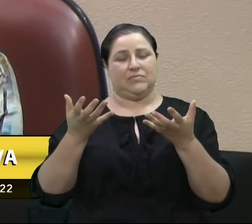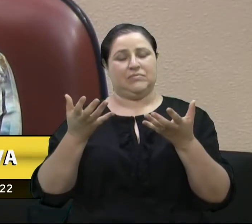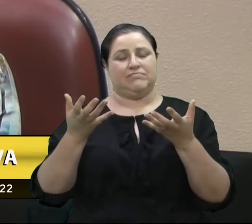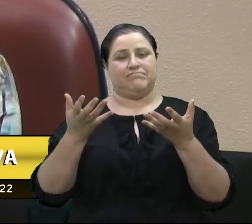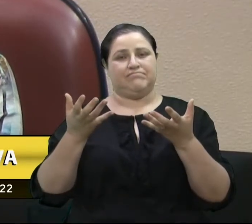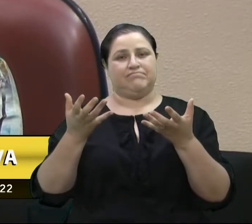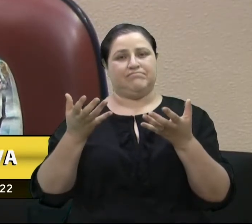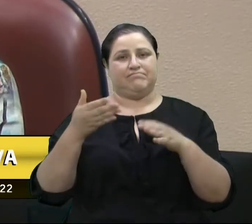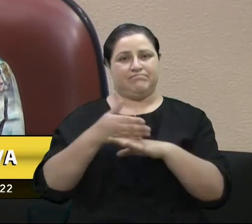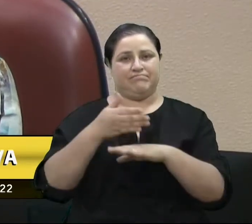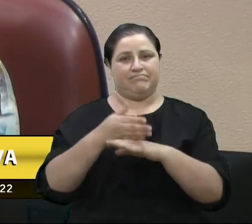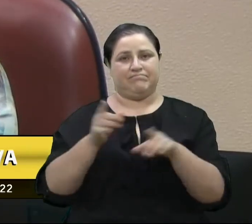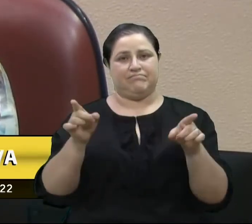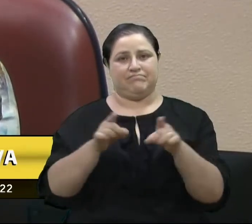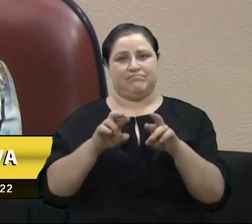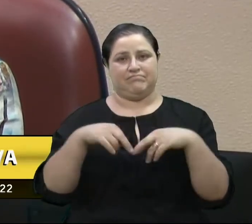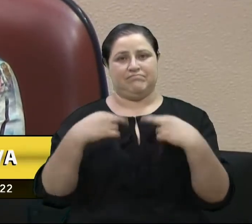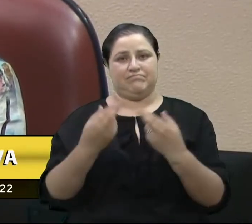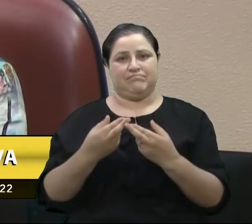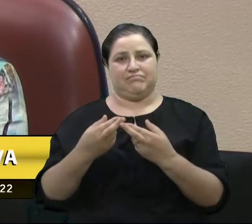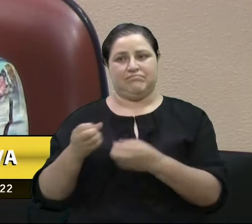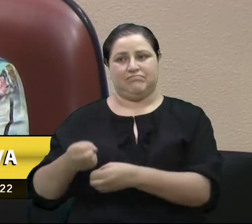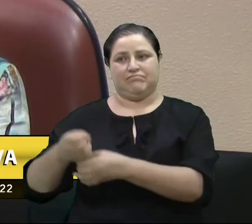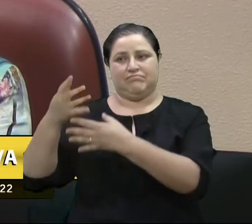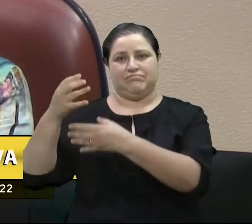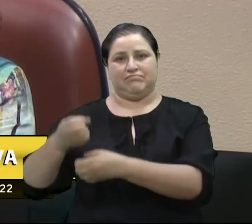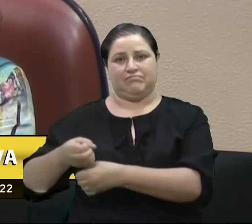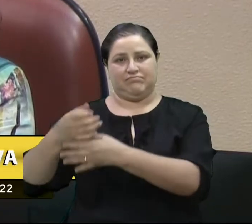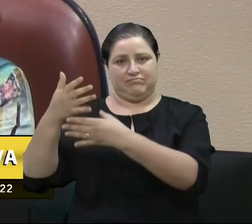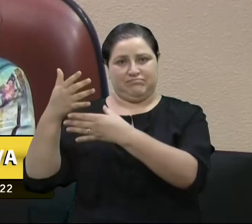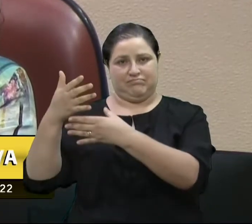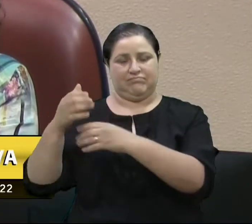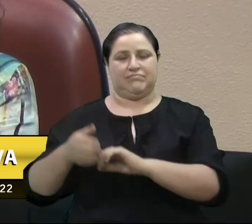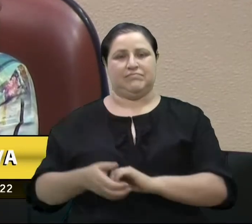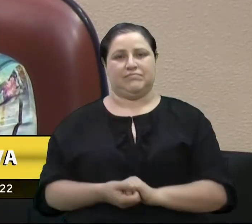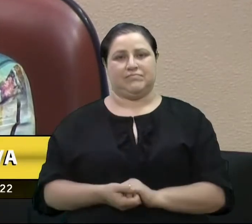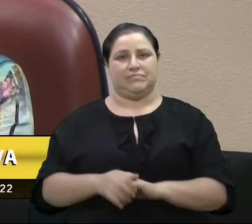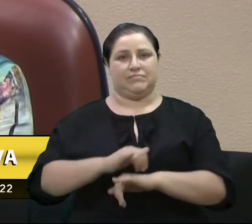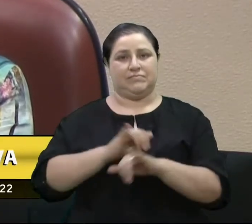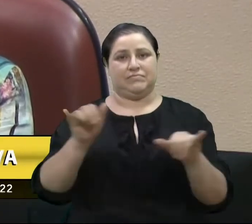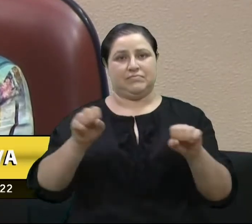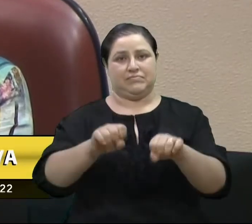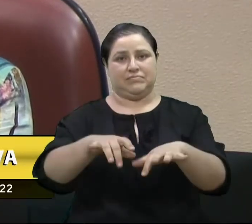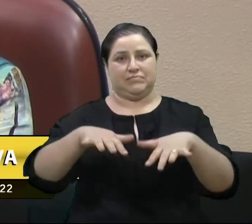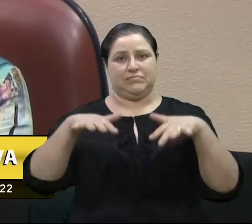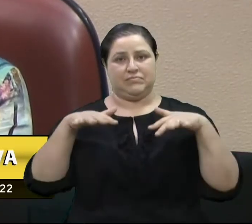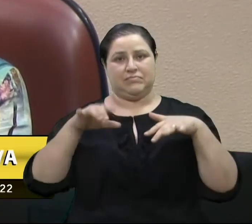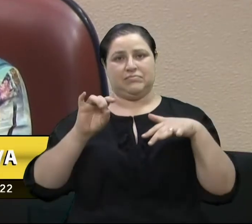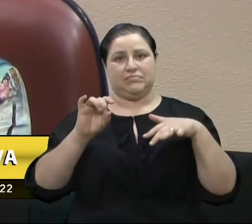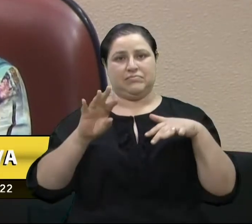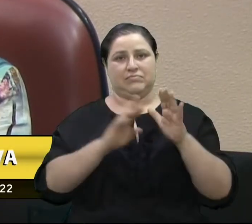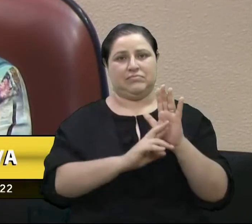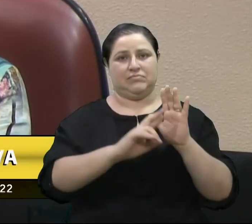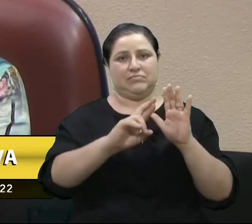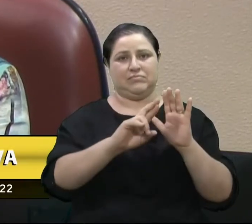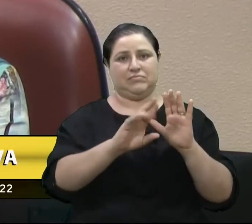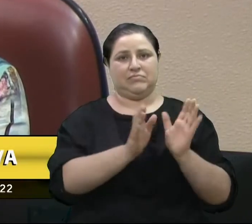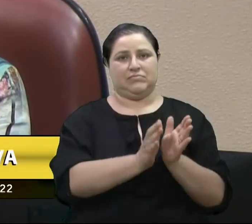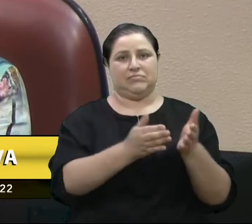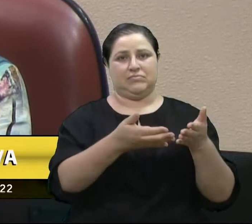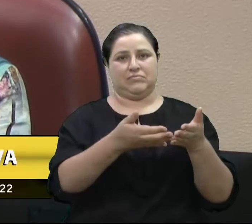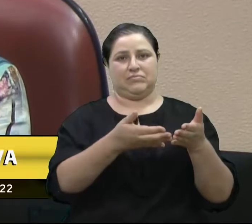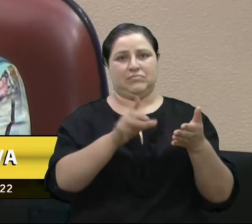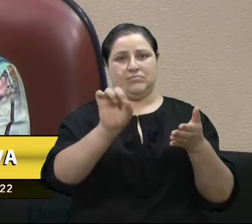na plataforma de videoconferência. Informamos ao plenário que somente os vereadores que compõem a comissão representativa possuem direito a